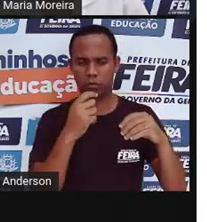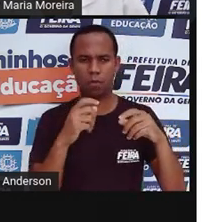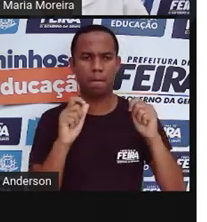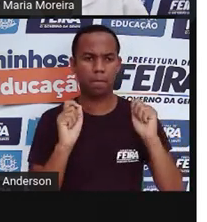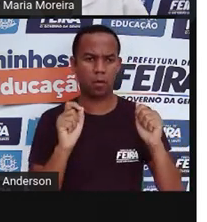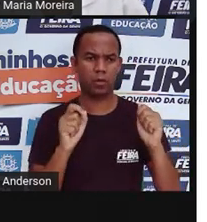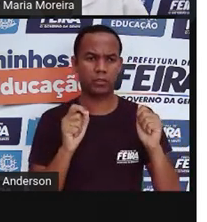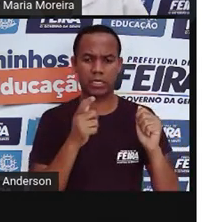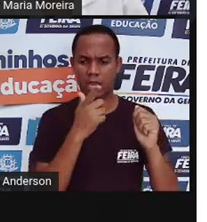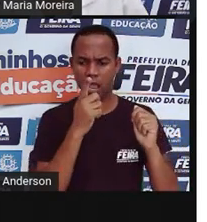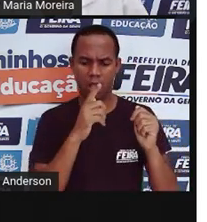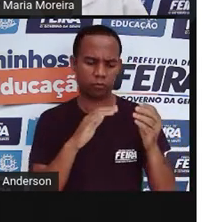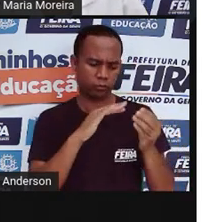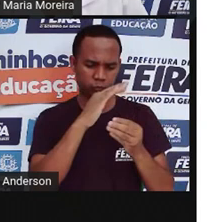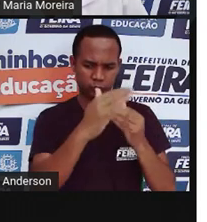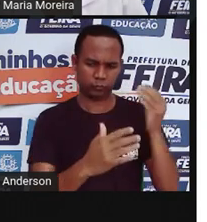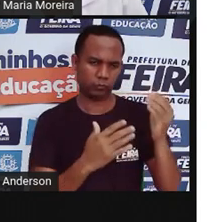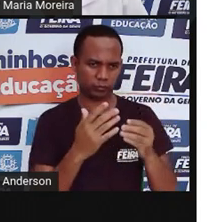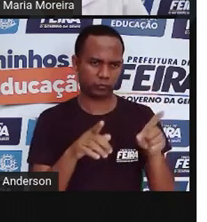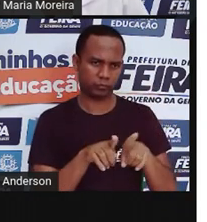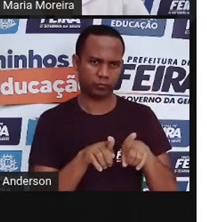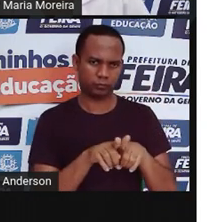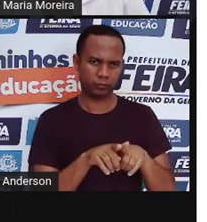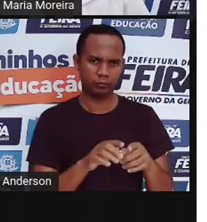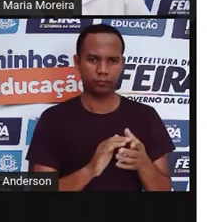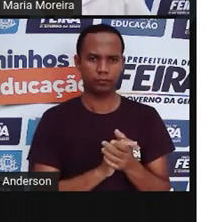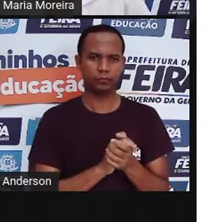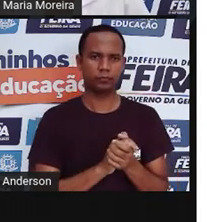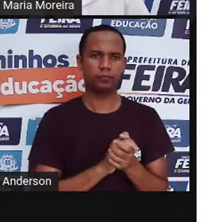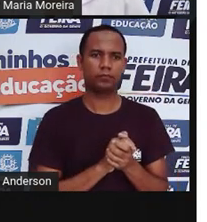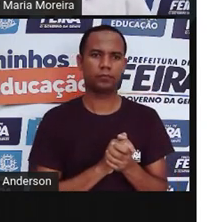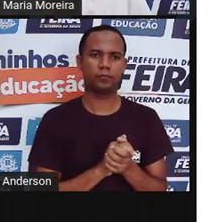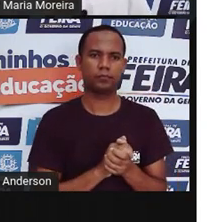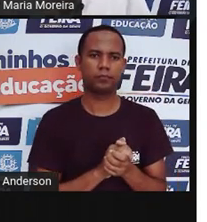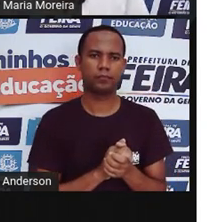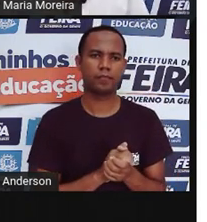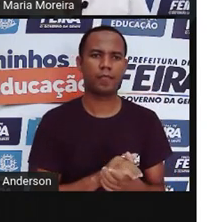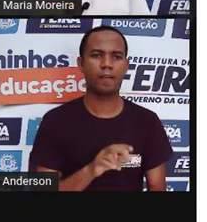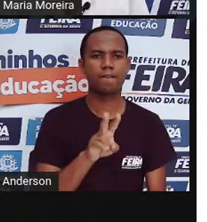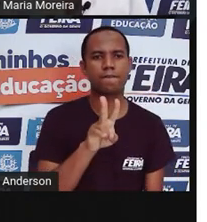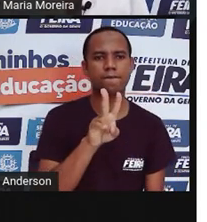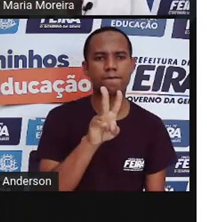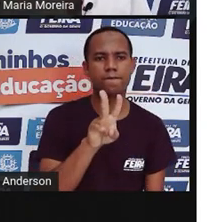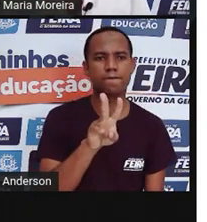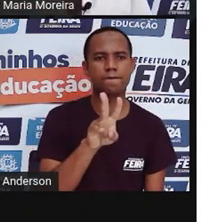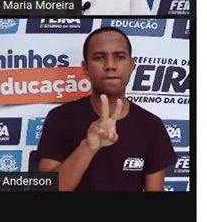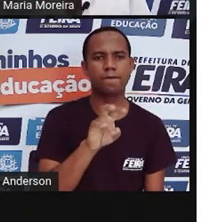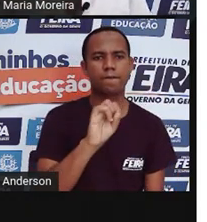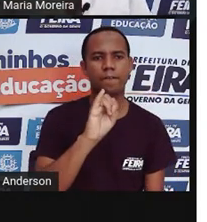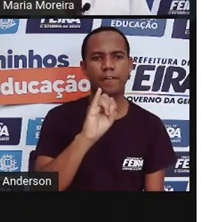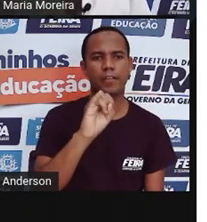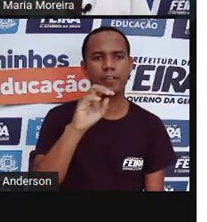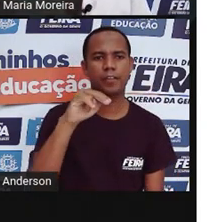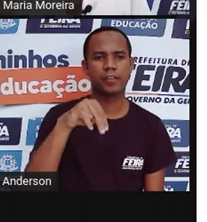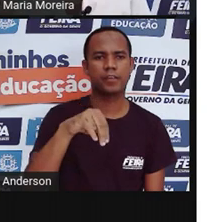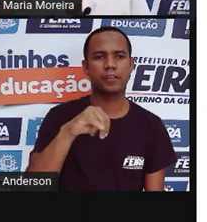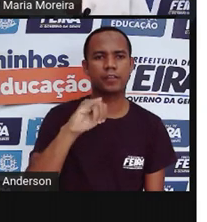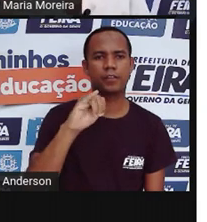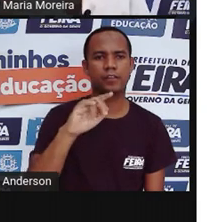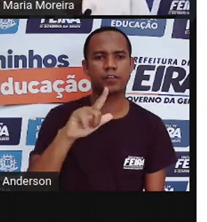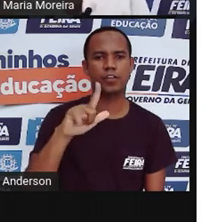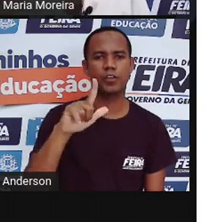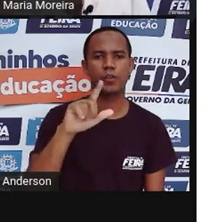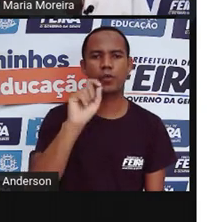que é muito importante pra gente agora nesse período, tá? Bom, vinil, né? parece um plástico mas é meio que uma